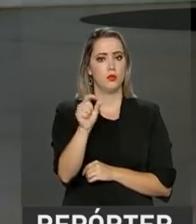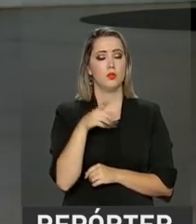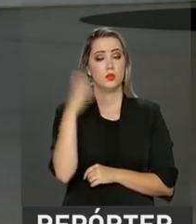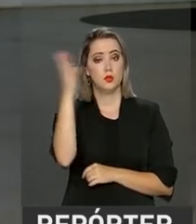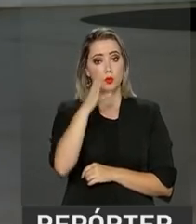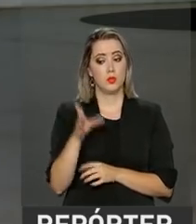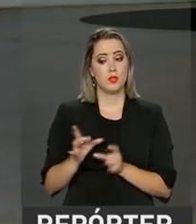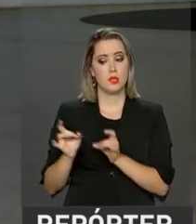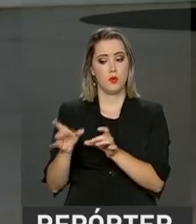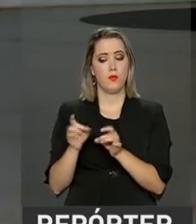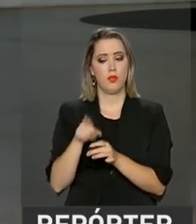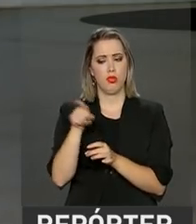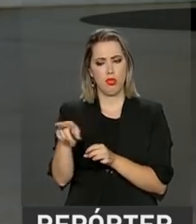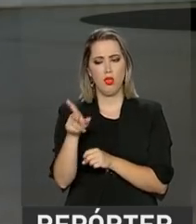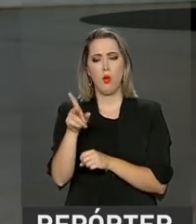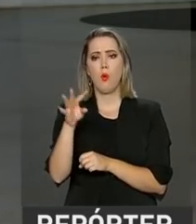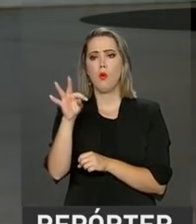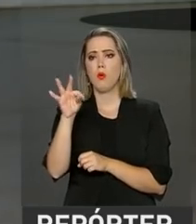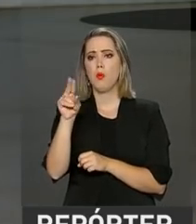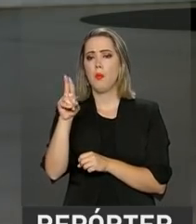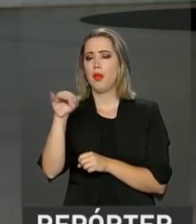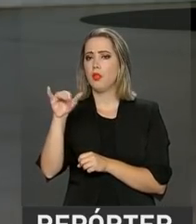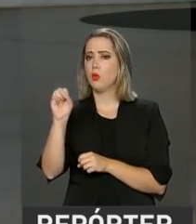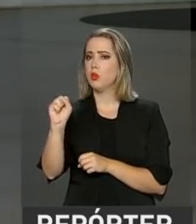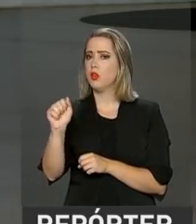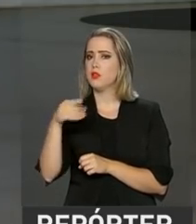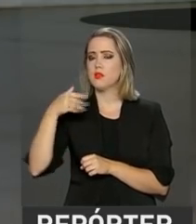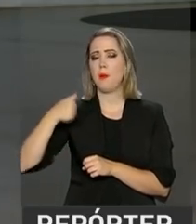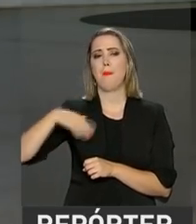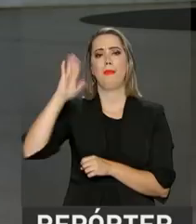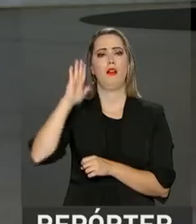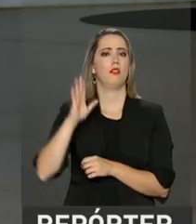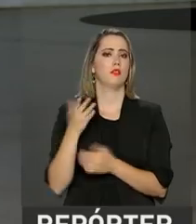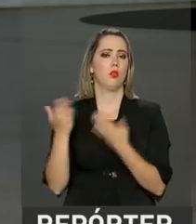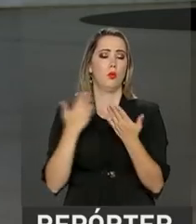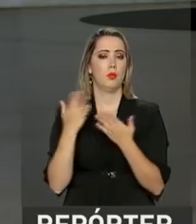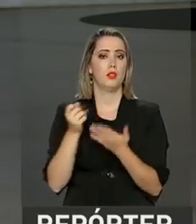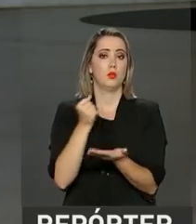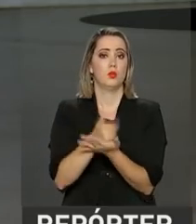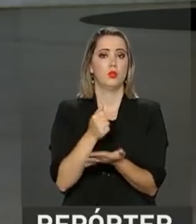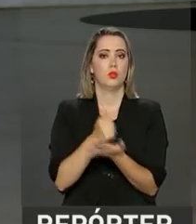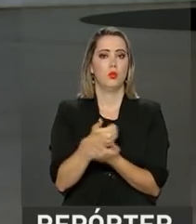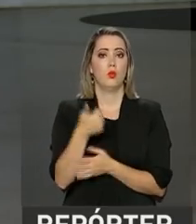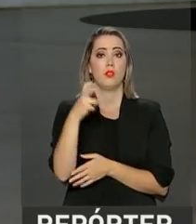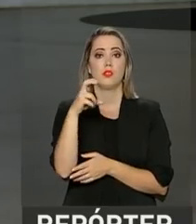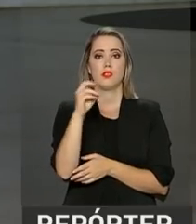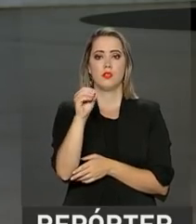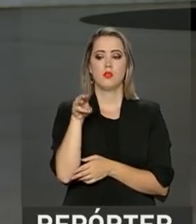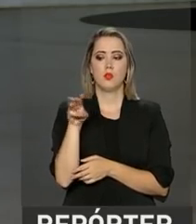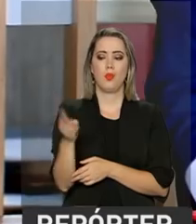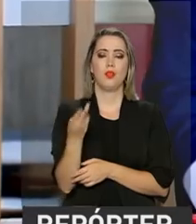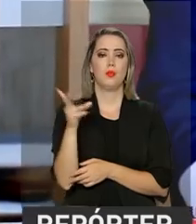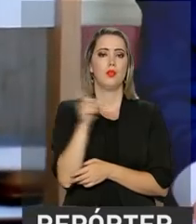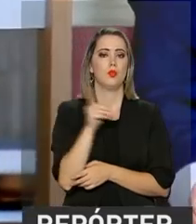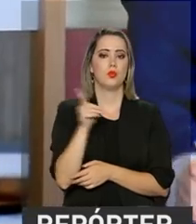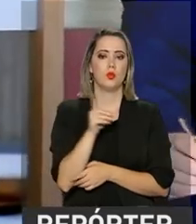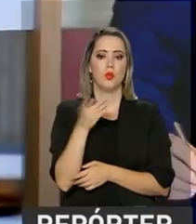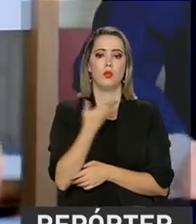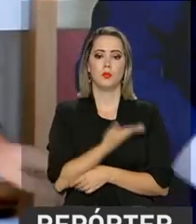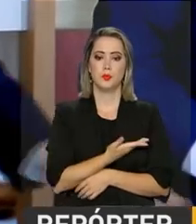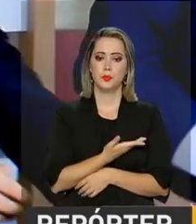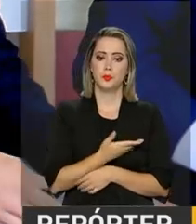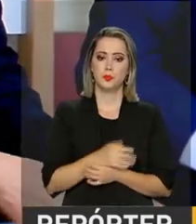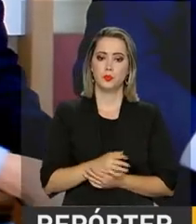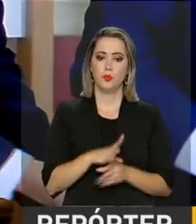O Brasil exportou para a Tunísia muito mais do que comprou, um total de 150 milhões de dólares. Durante o